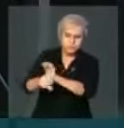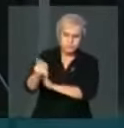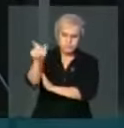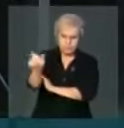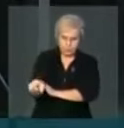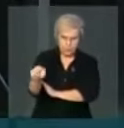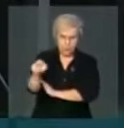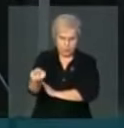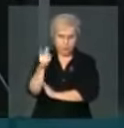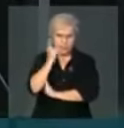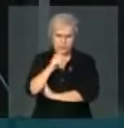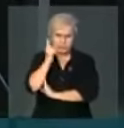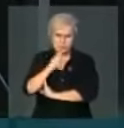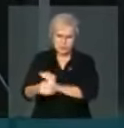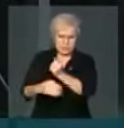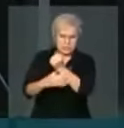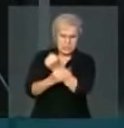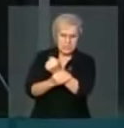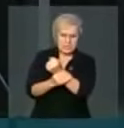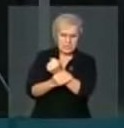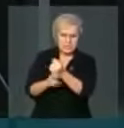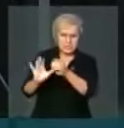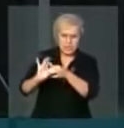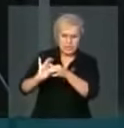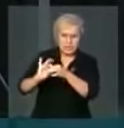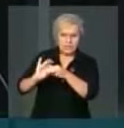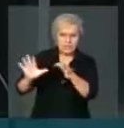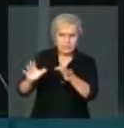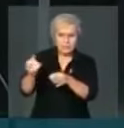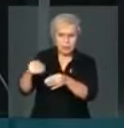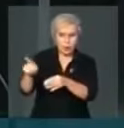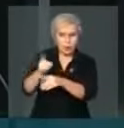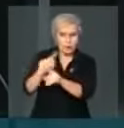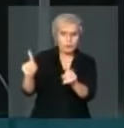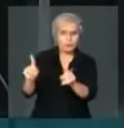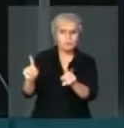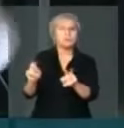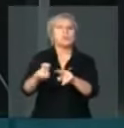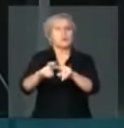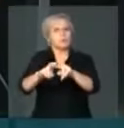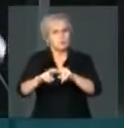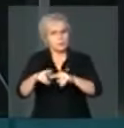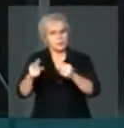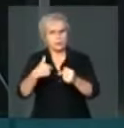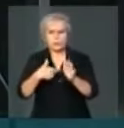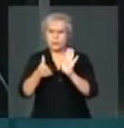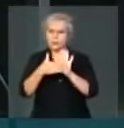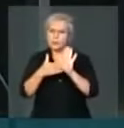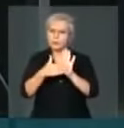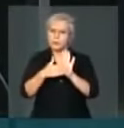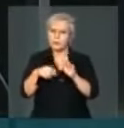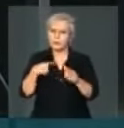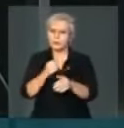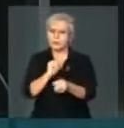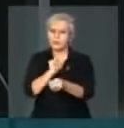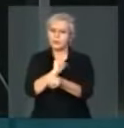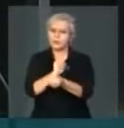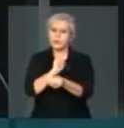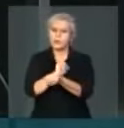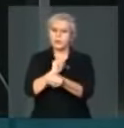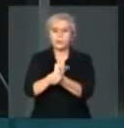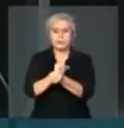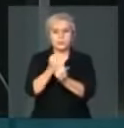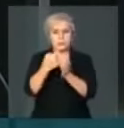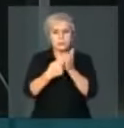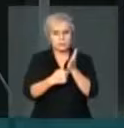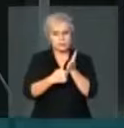garantir condicionalmente a liberdade. Por isso, presidente, eu proponho que nós adiemos e retiremos de